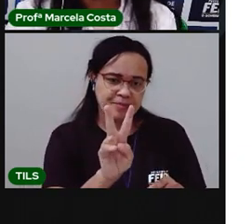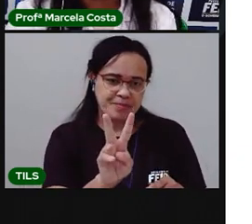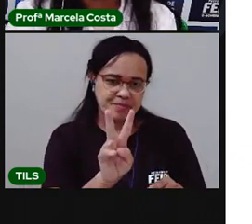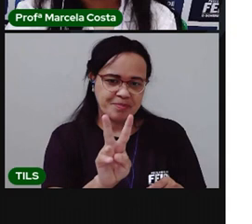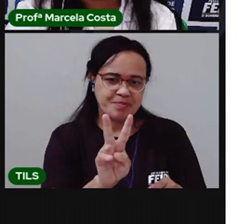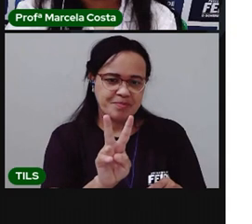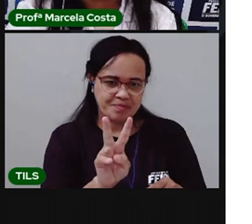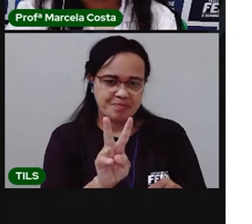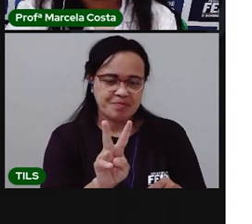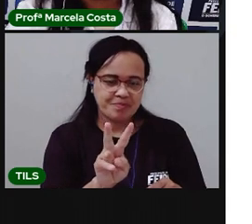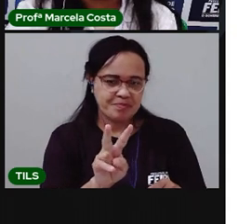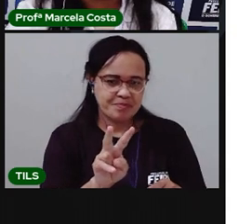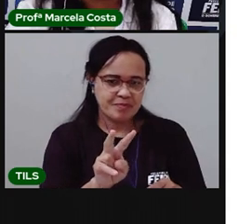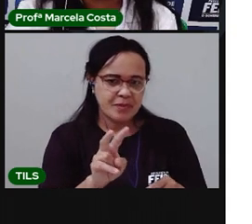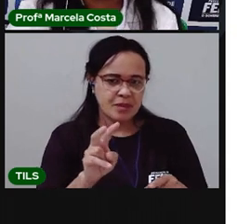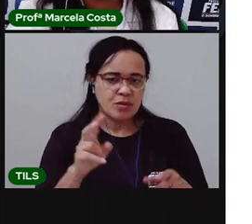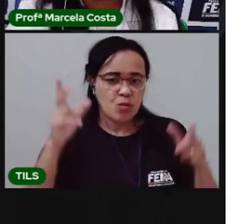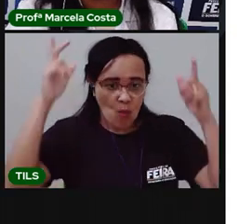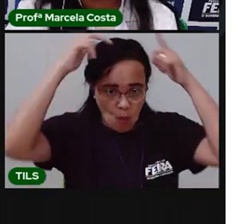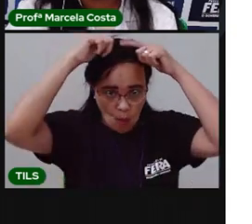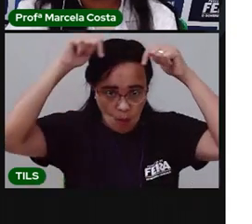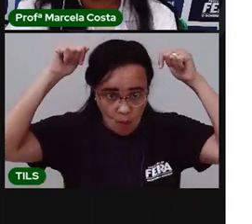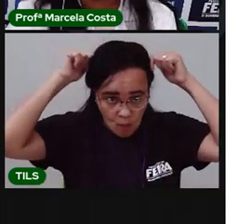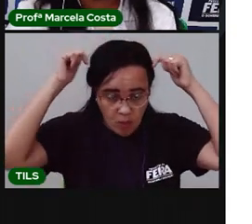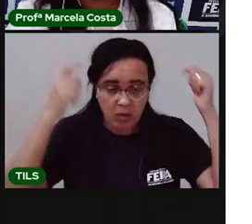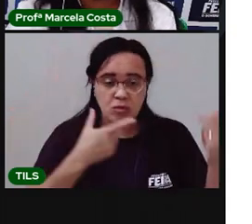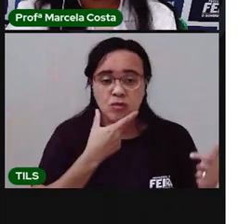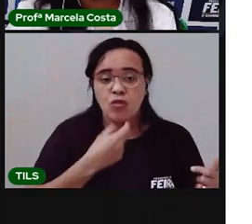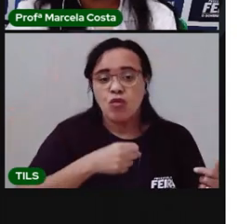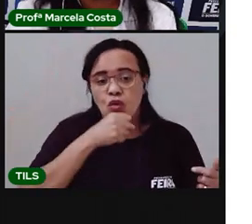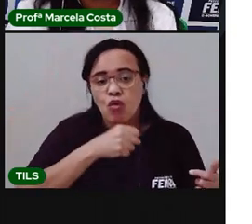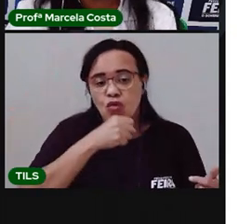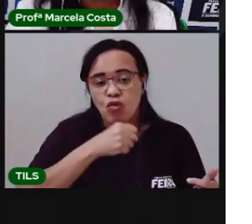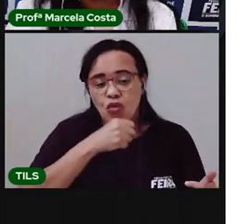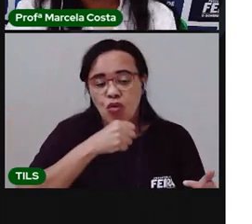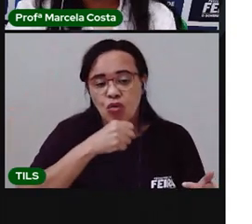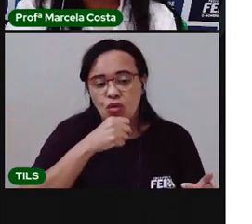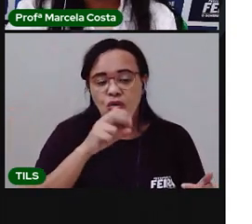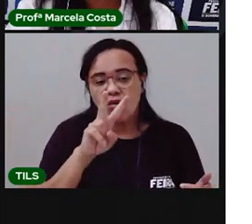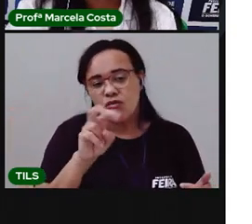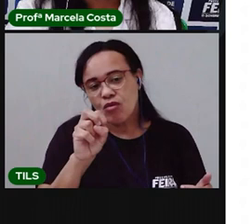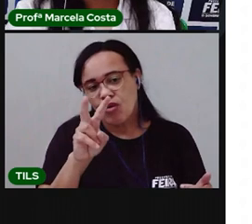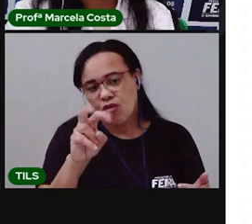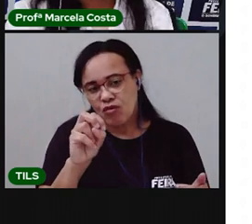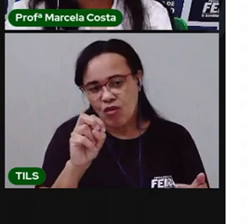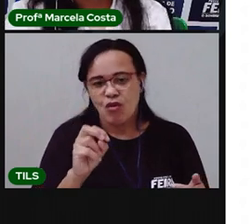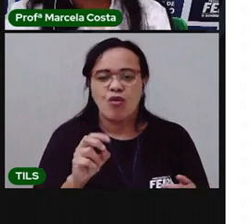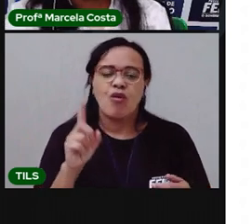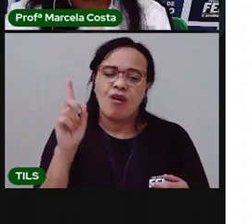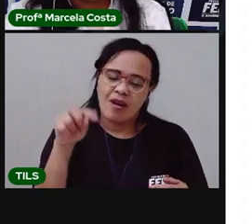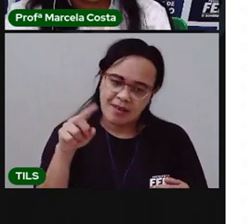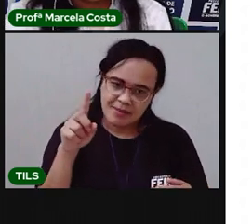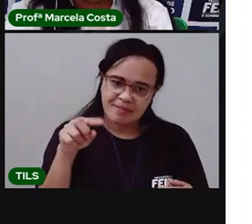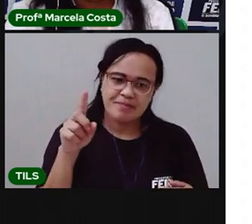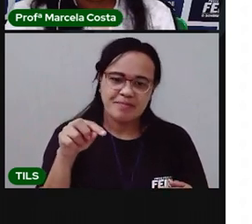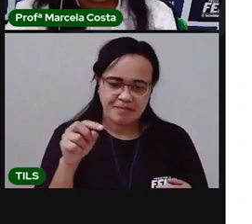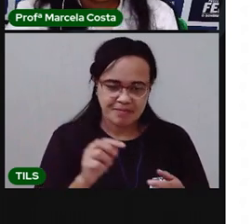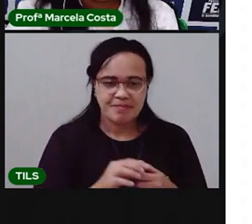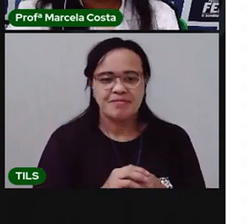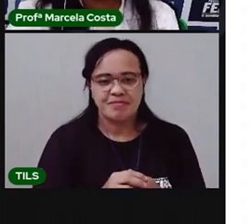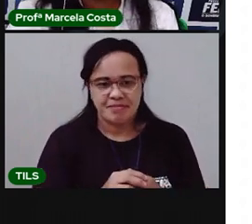Na careca do vovô. Aquela palavrinha que a gente acabou de escrever.